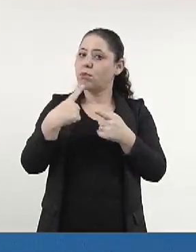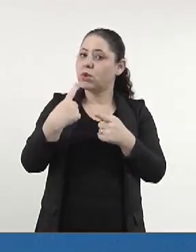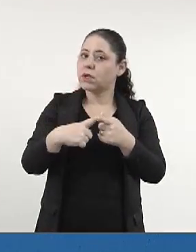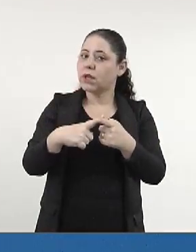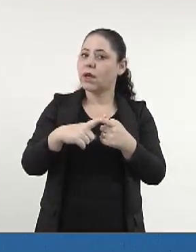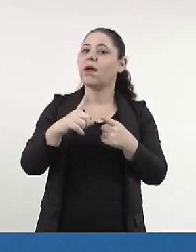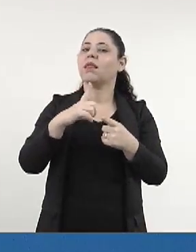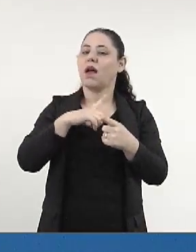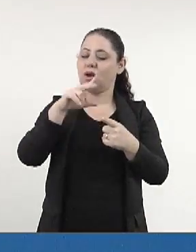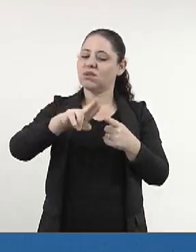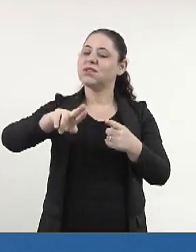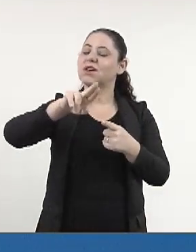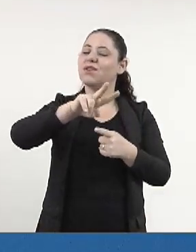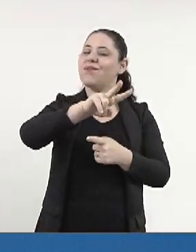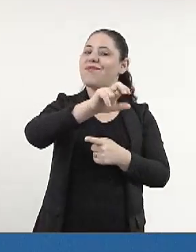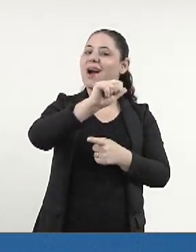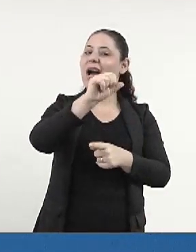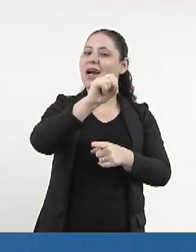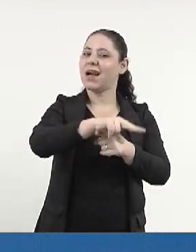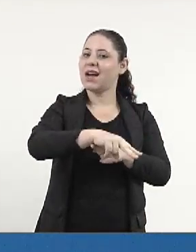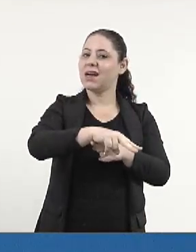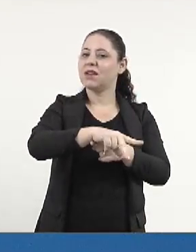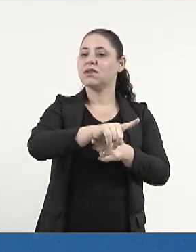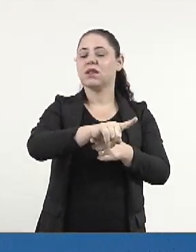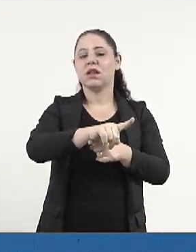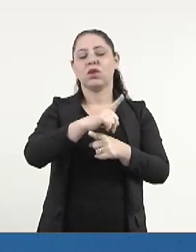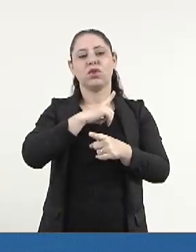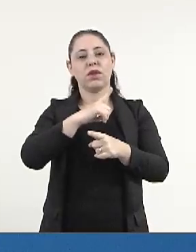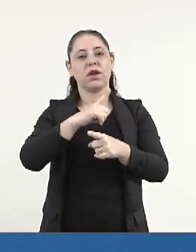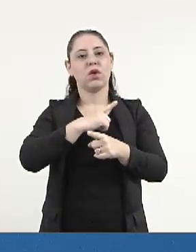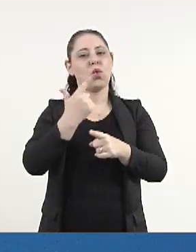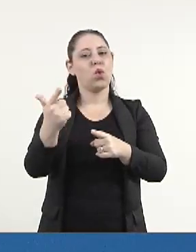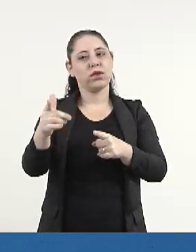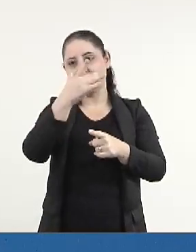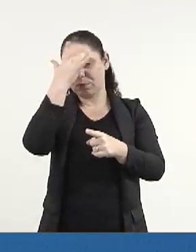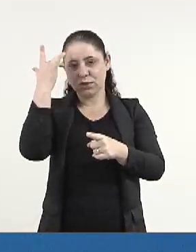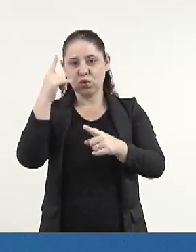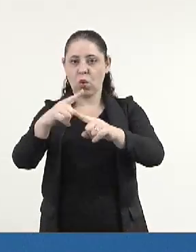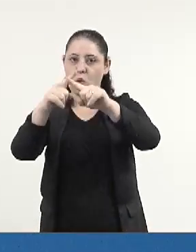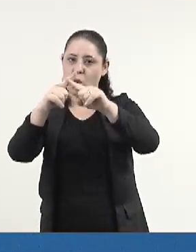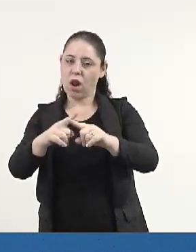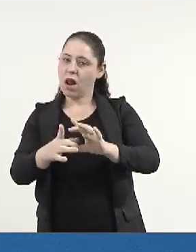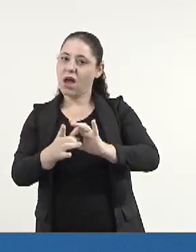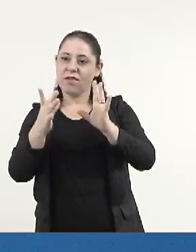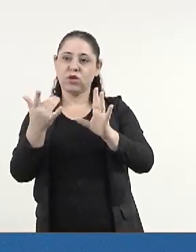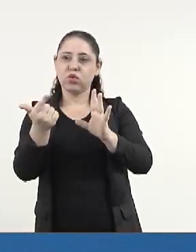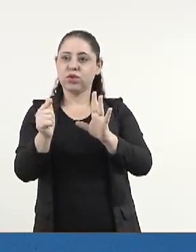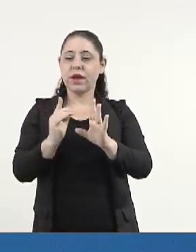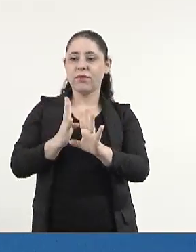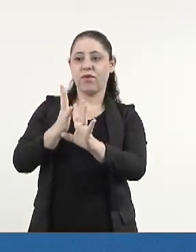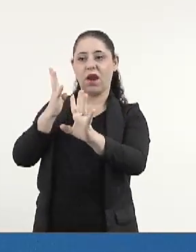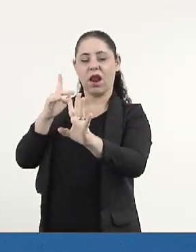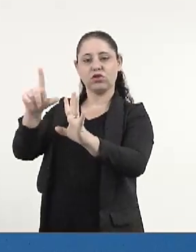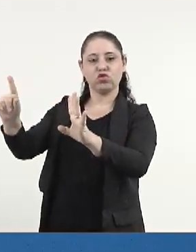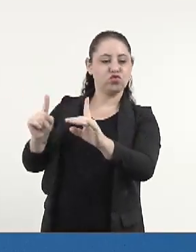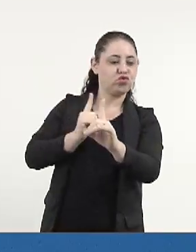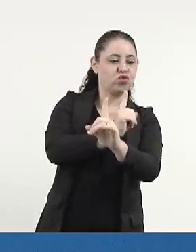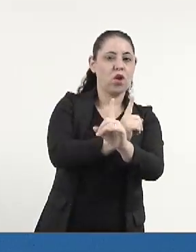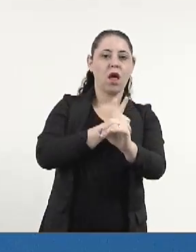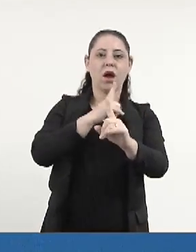esta lotação não está sendo disponibilizada para novos